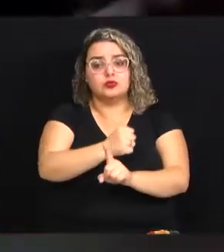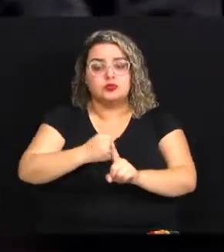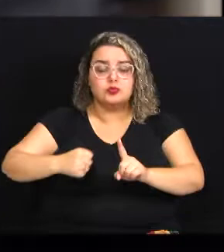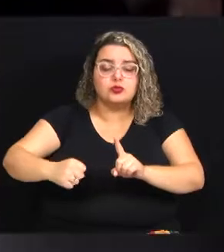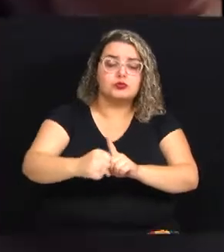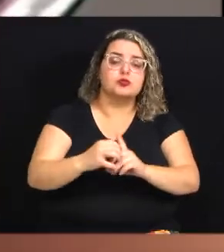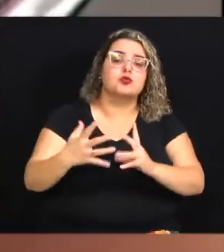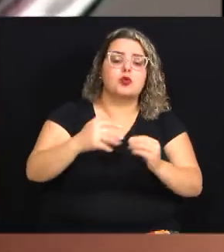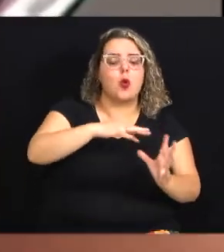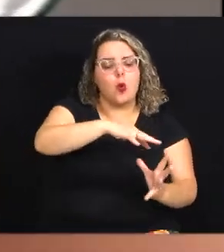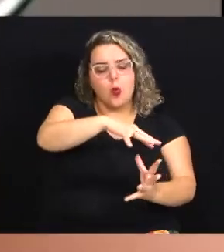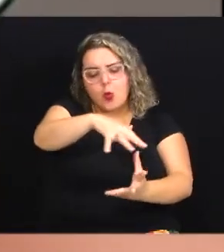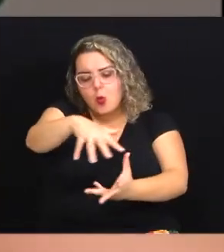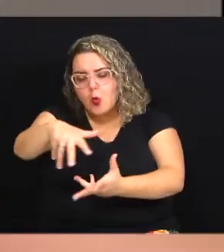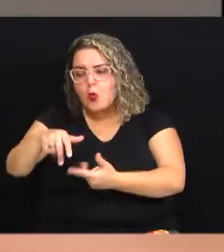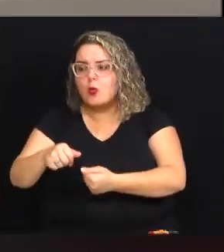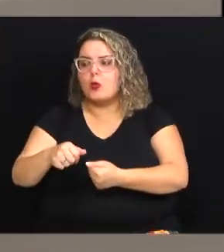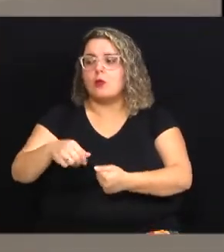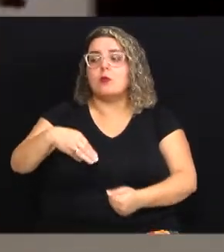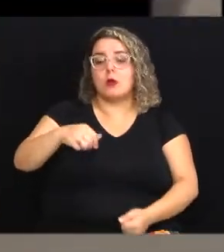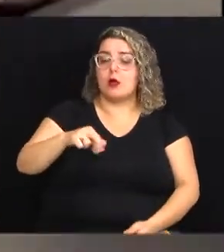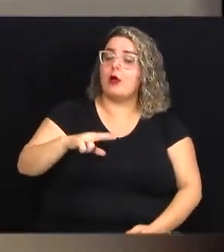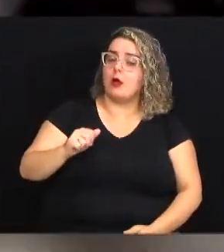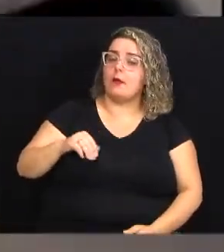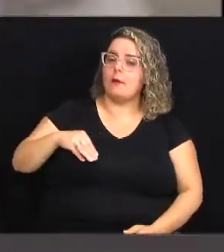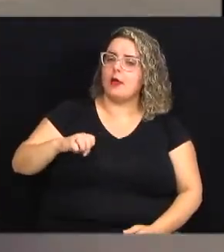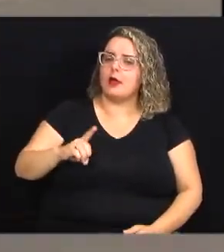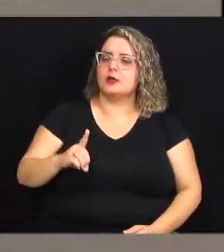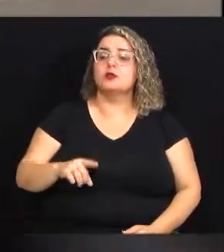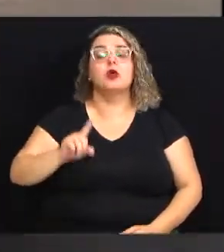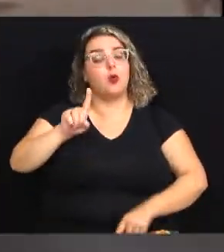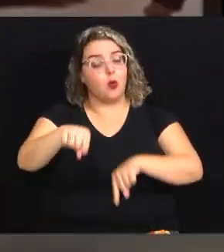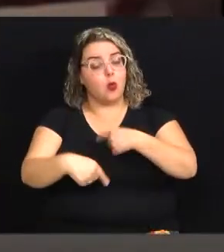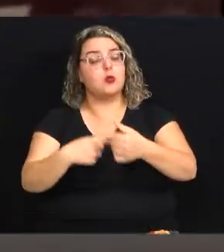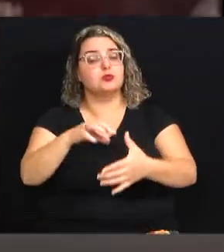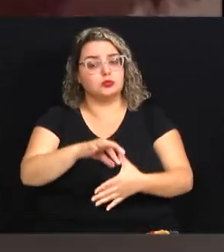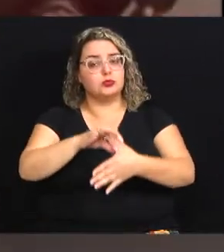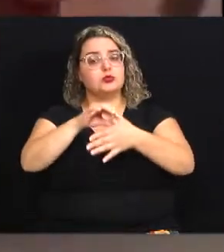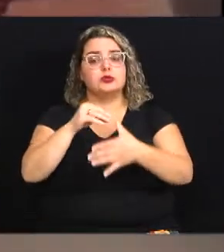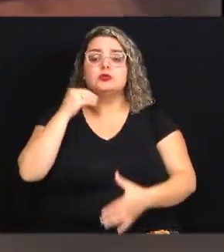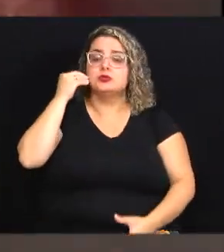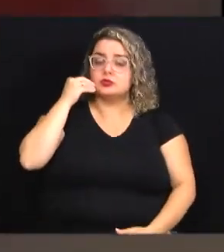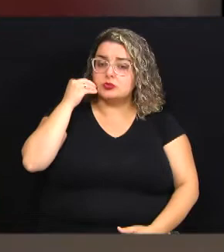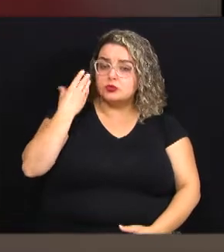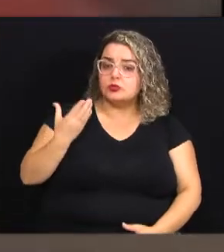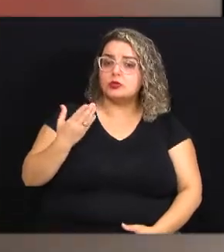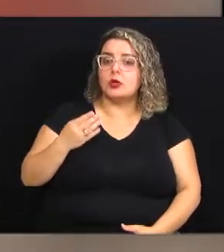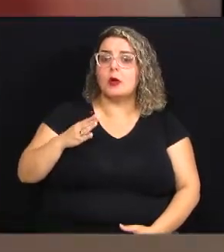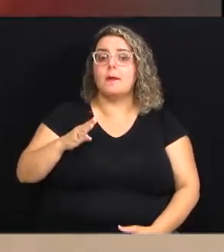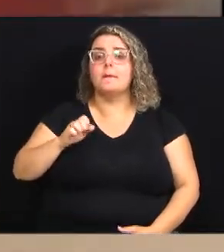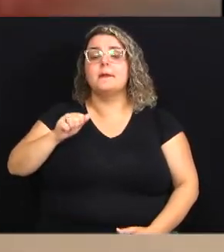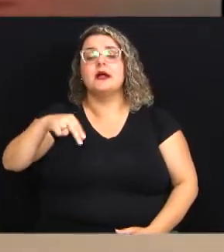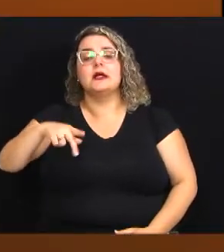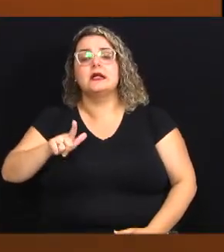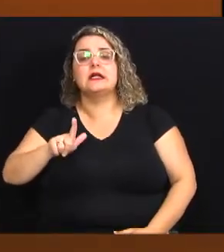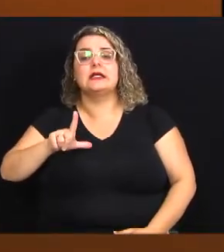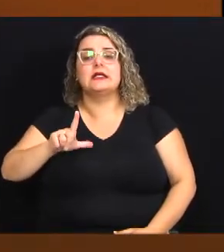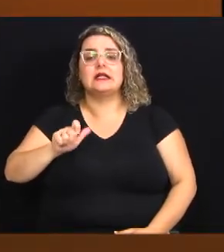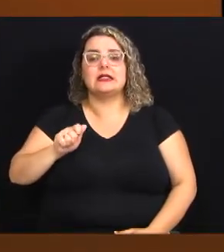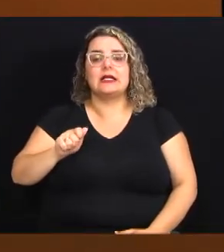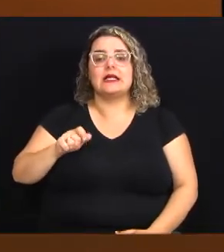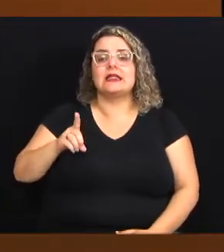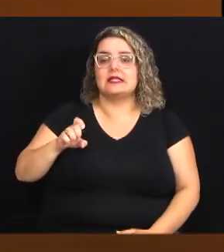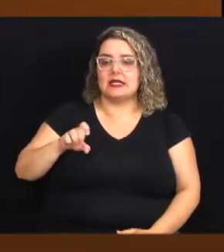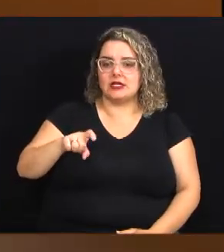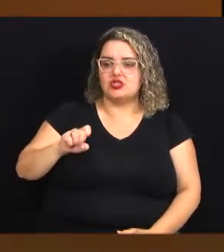redor do mundo. Mohamed Yunus é outro importante líder. Sua experiência em Bangladesh o levou ao Prêmio